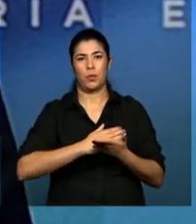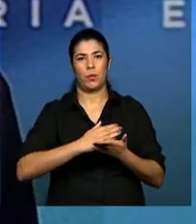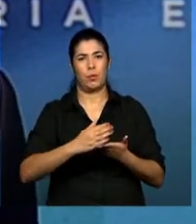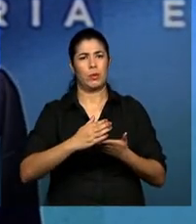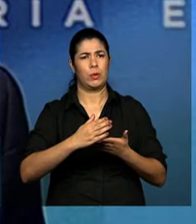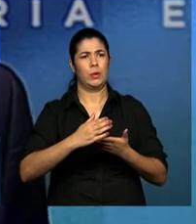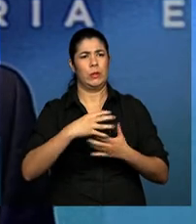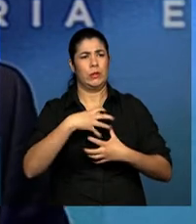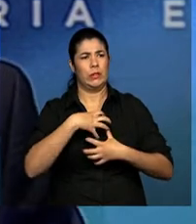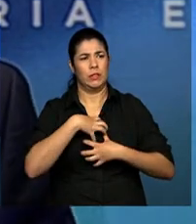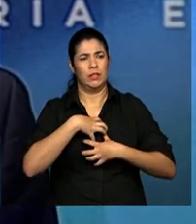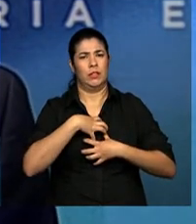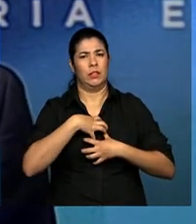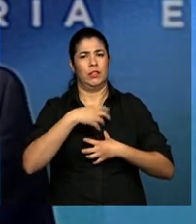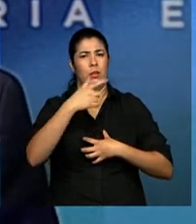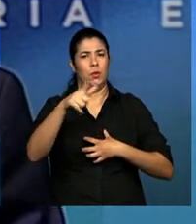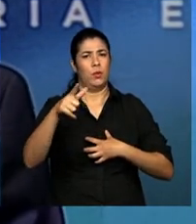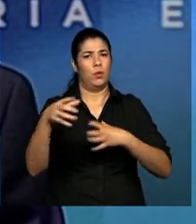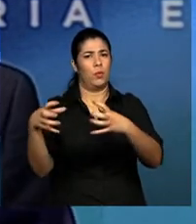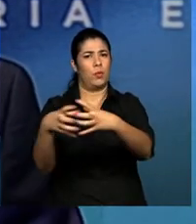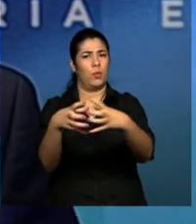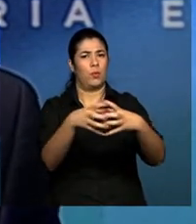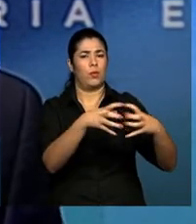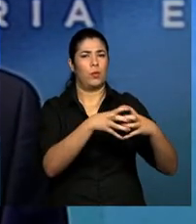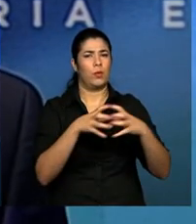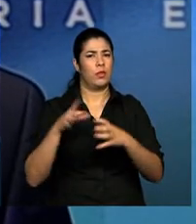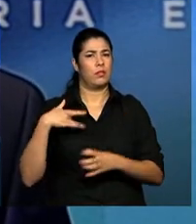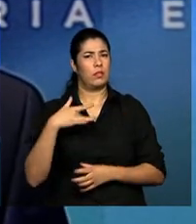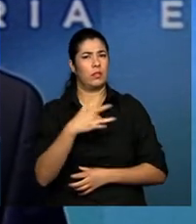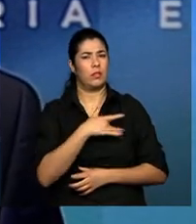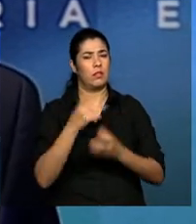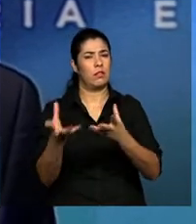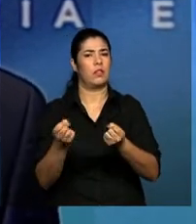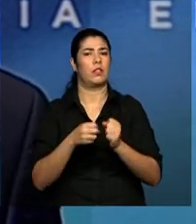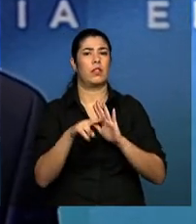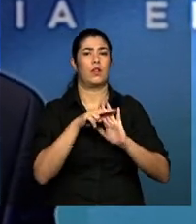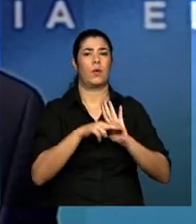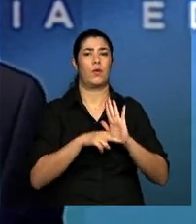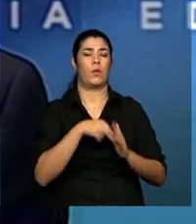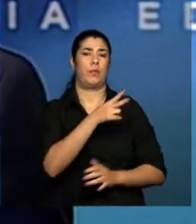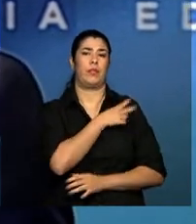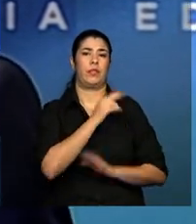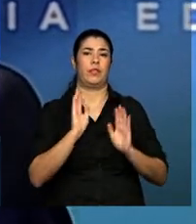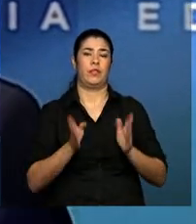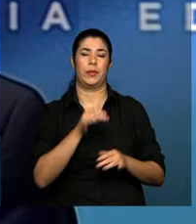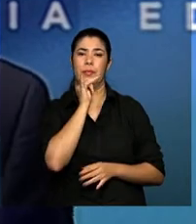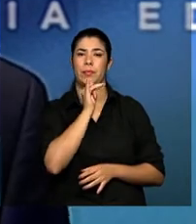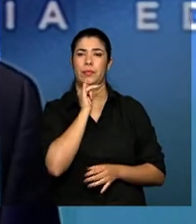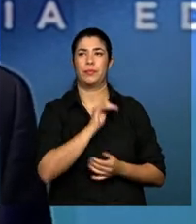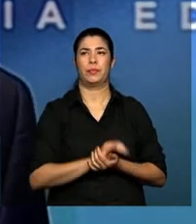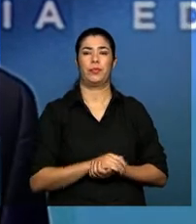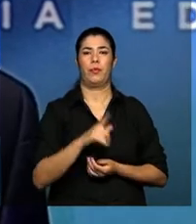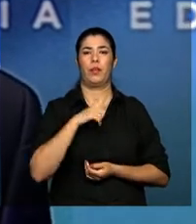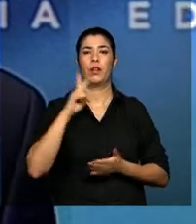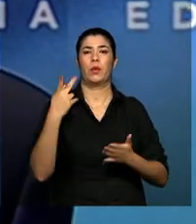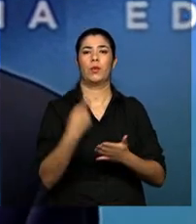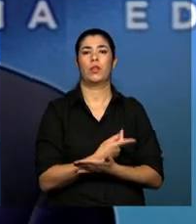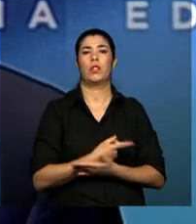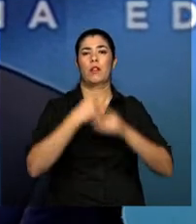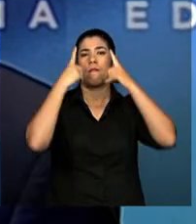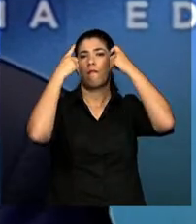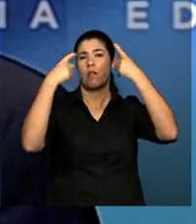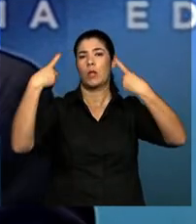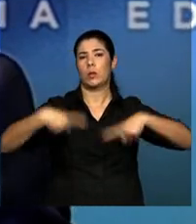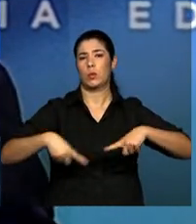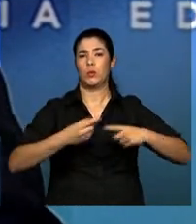o engajamento das equipes de saúde e adesão às normas técnicas. Porque, na verdade, hoje, por exemplo, quando você tem a violência contra a criança e